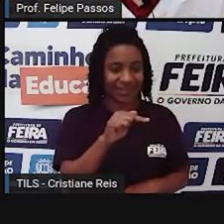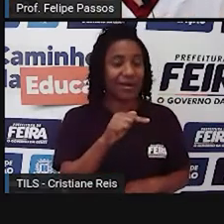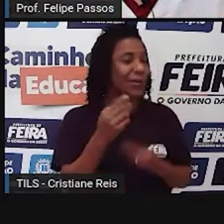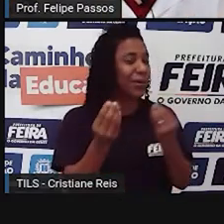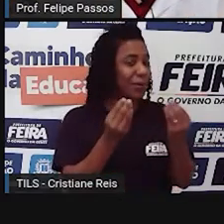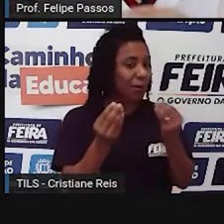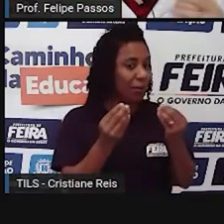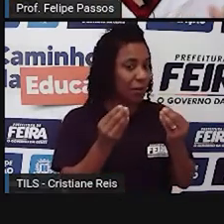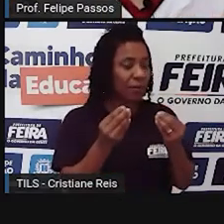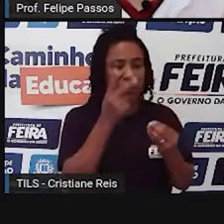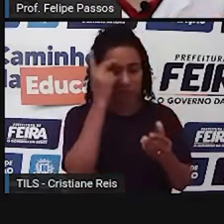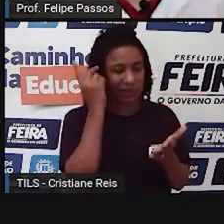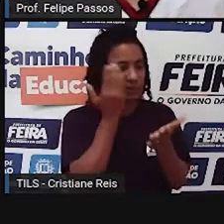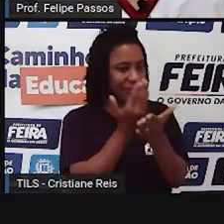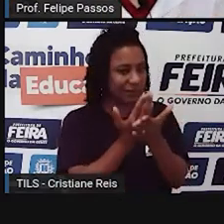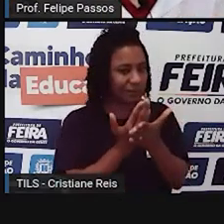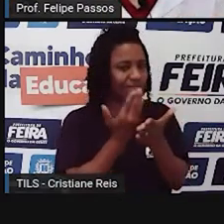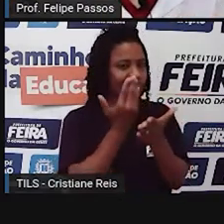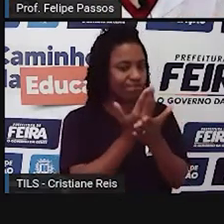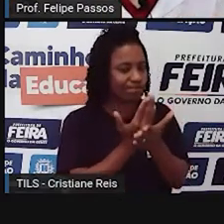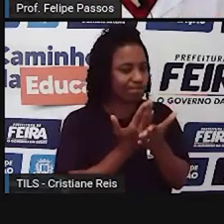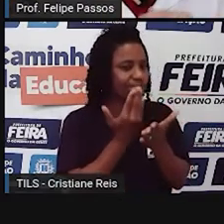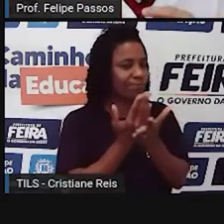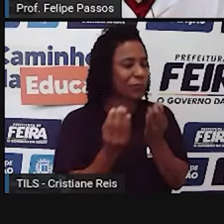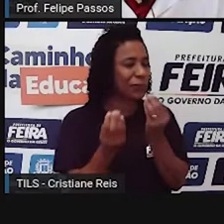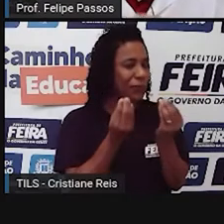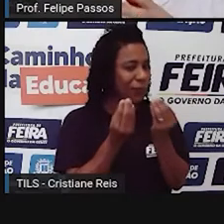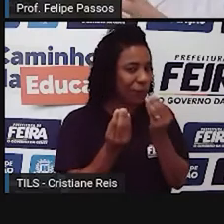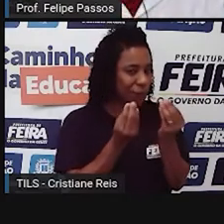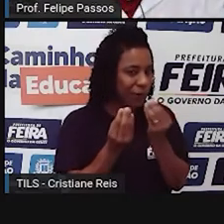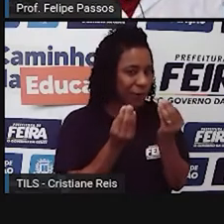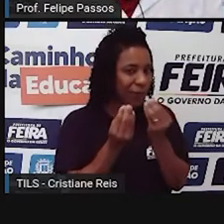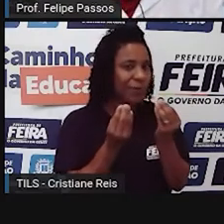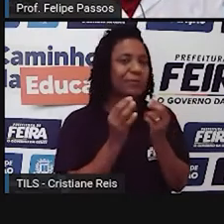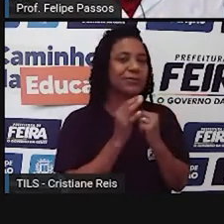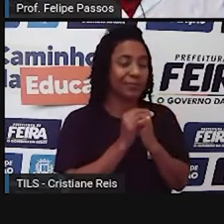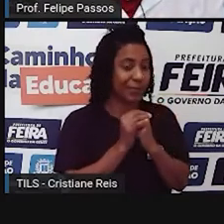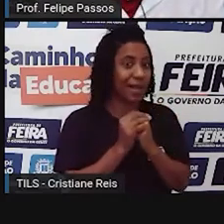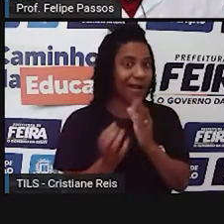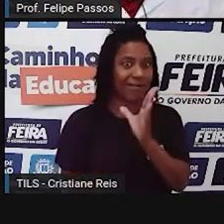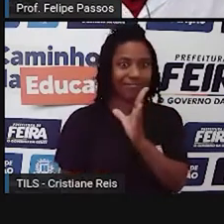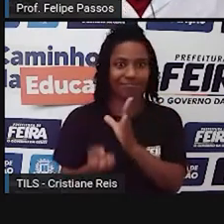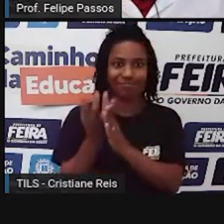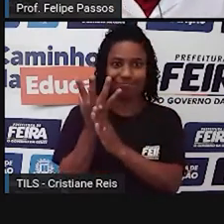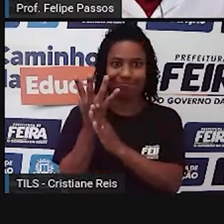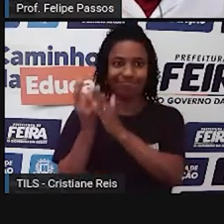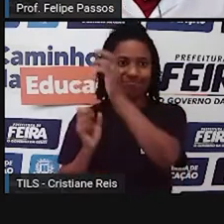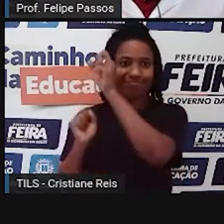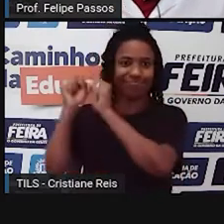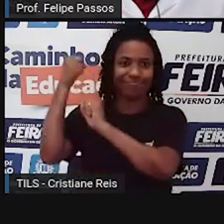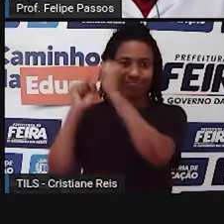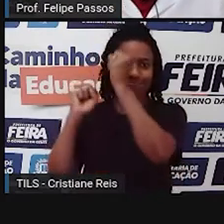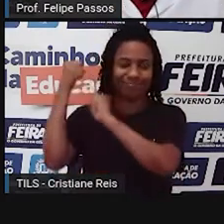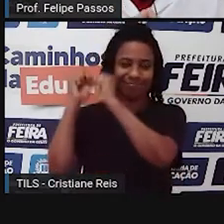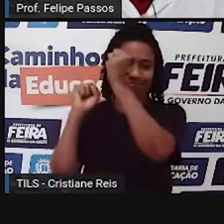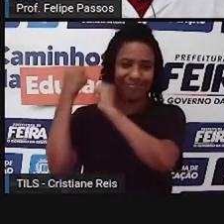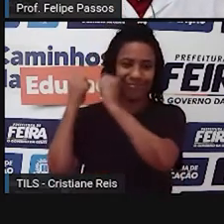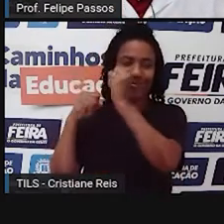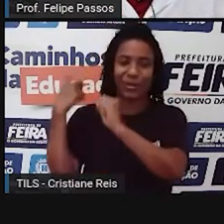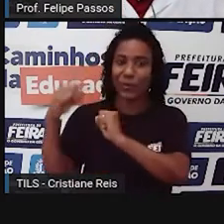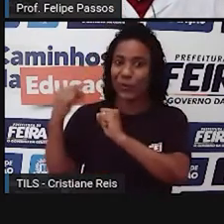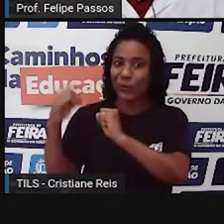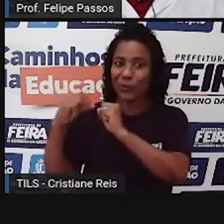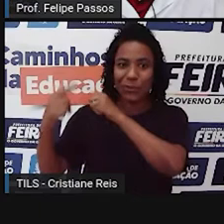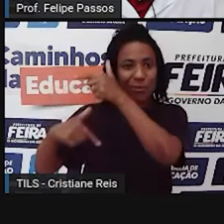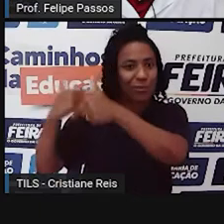conclusões, elas estudaram muitas formas de fazer o que acabou criando as indústrias. Então, as indústrias foram as